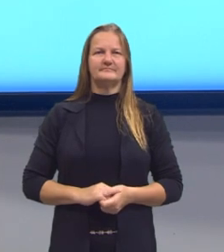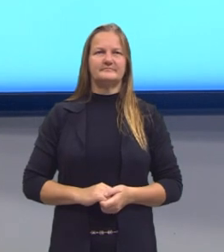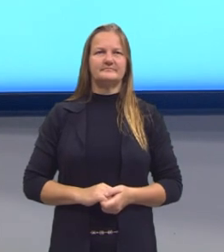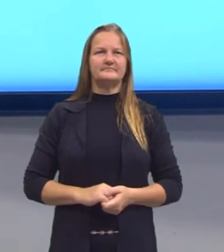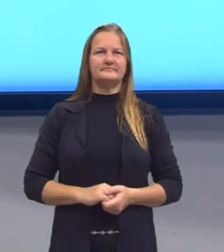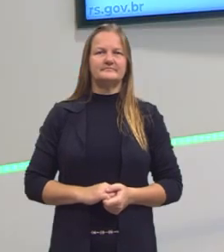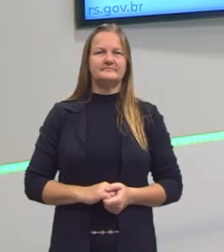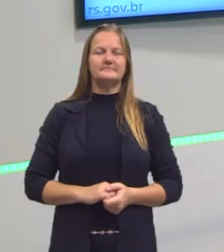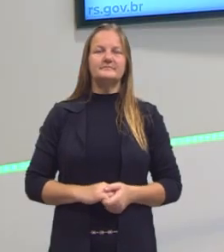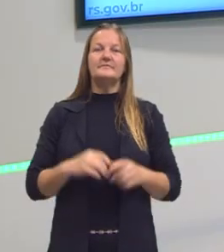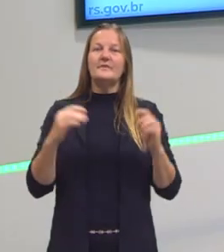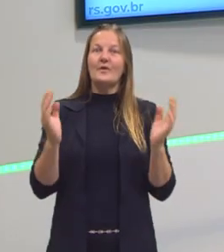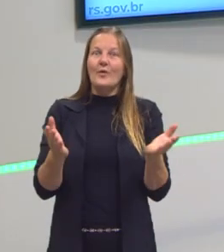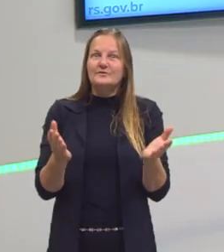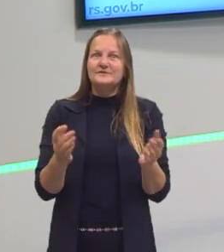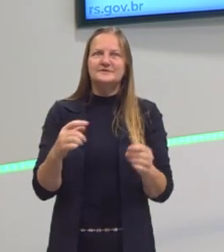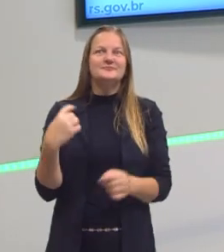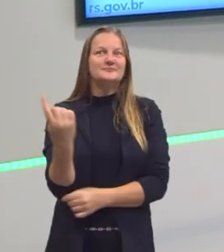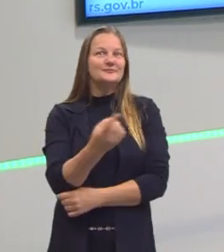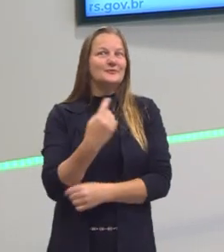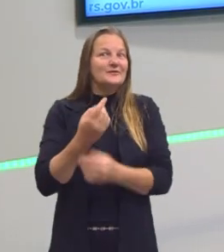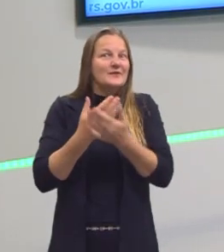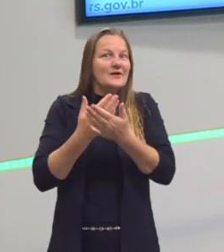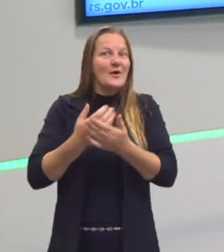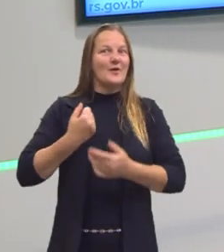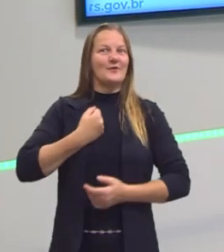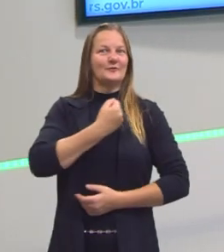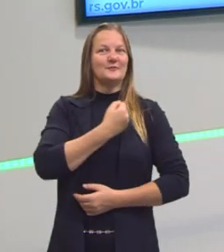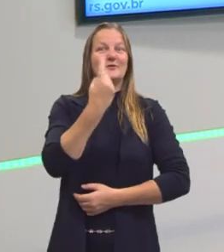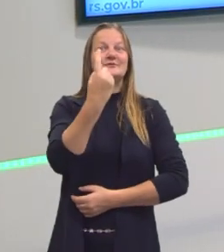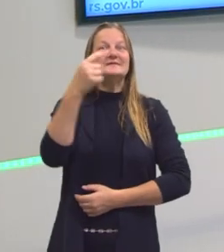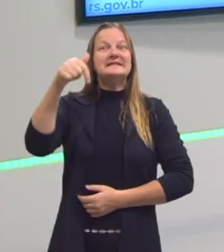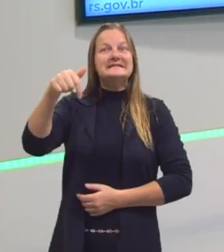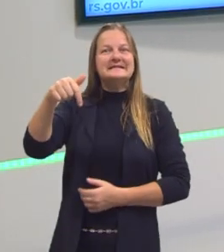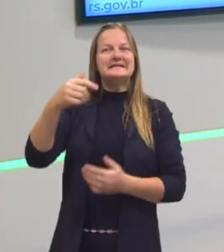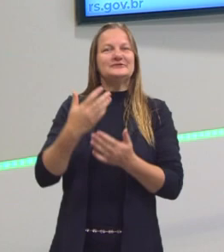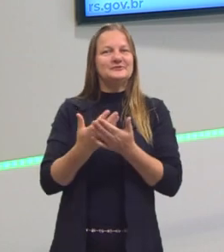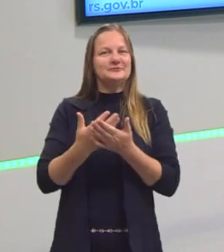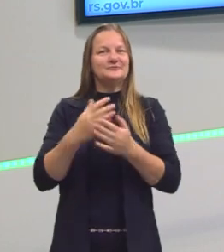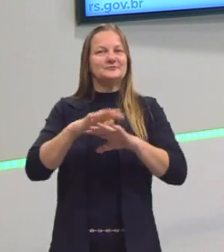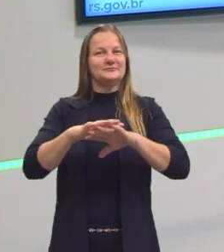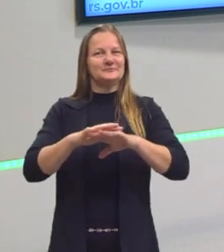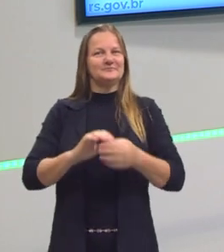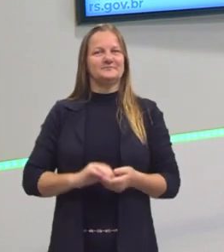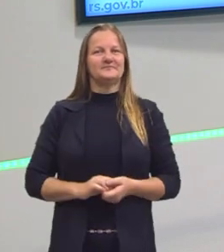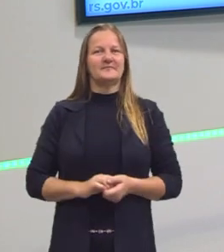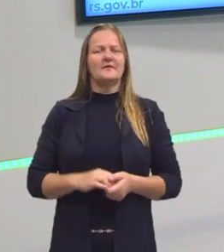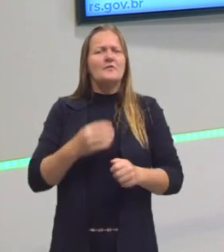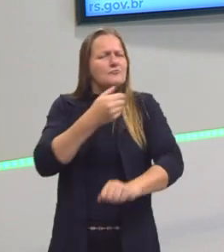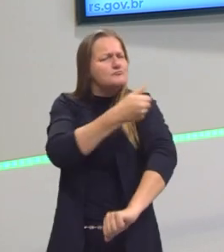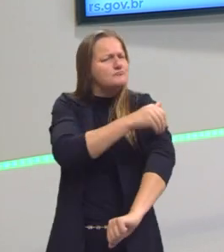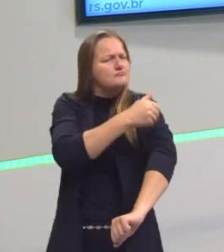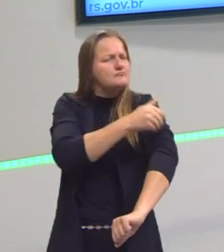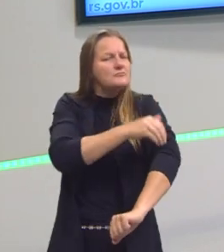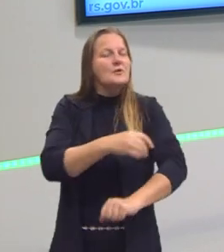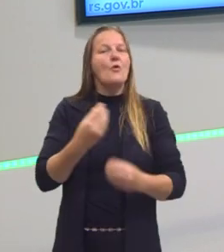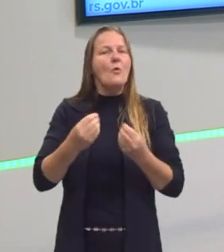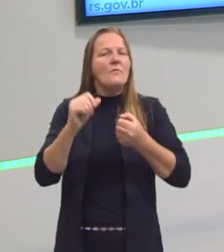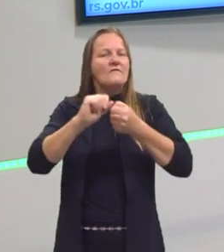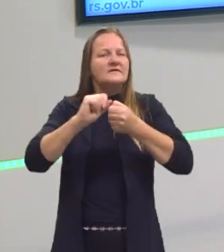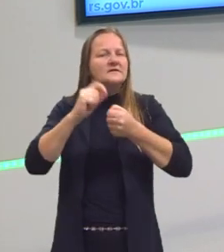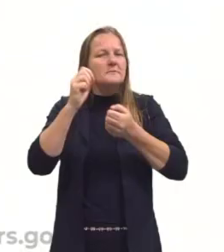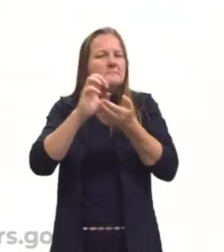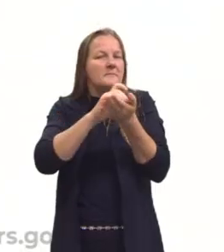Nós vamos hoje então para a nossa aula de número 17, vamos treinar cálculos mentais. Estão